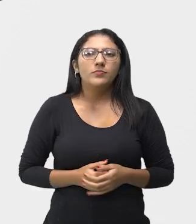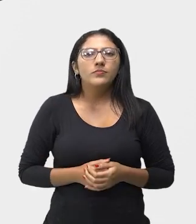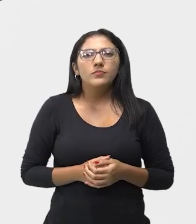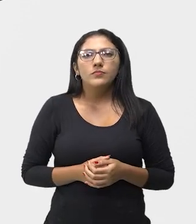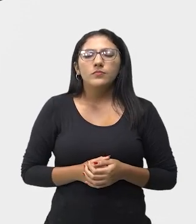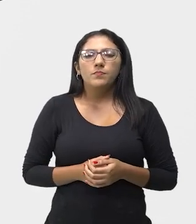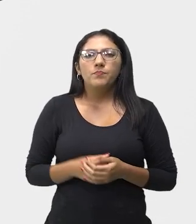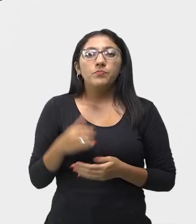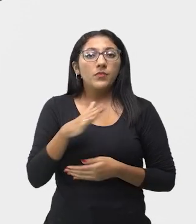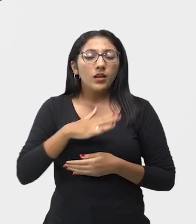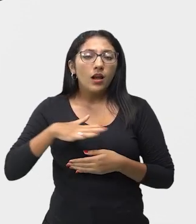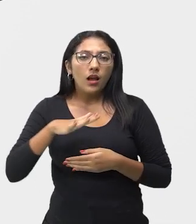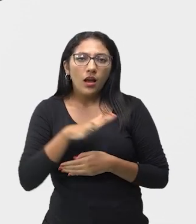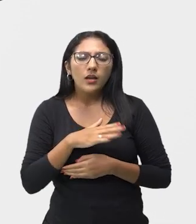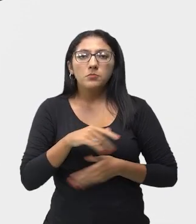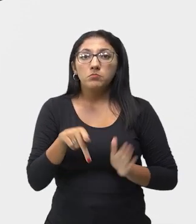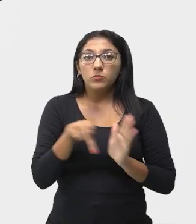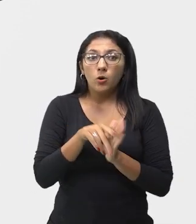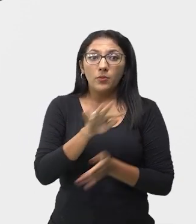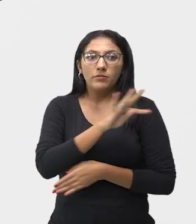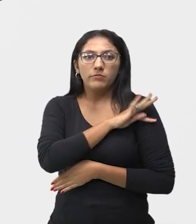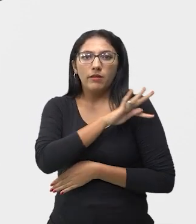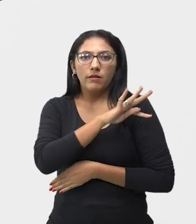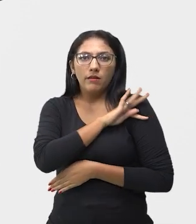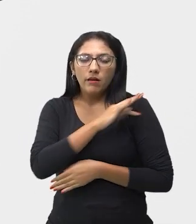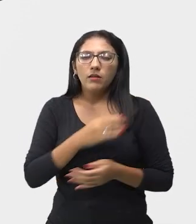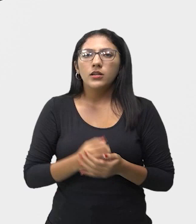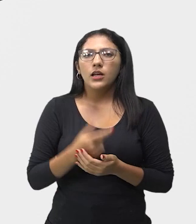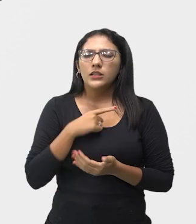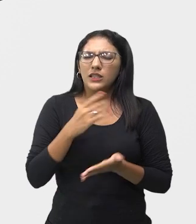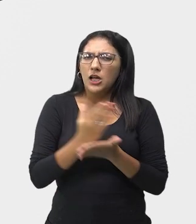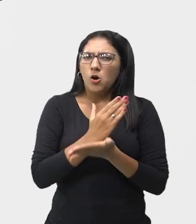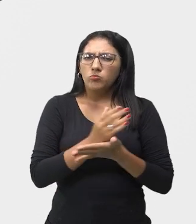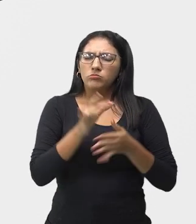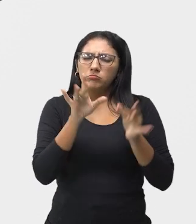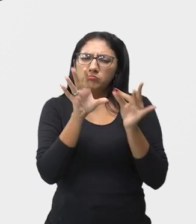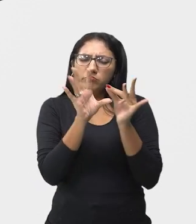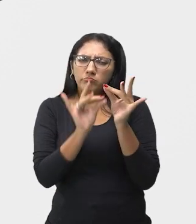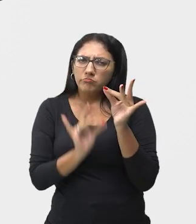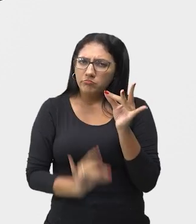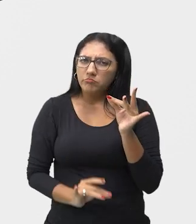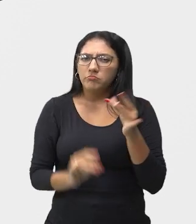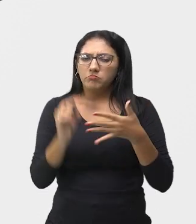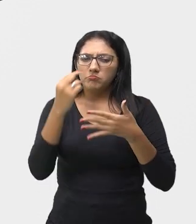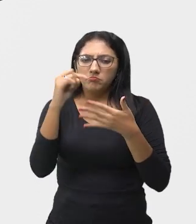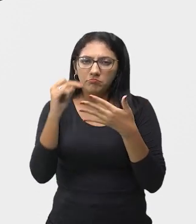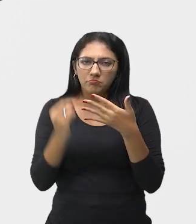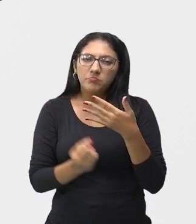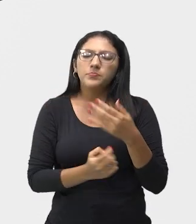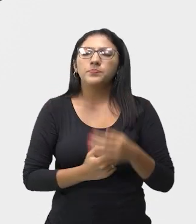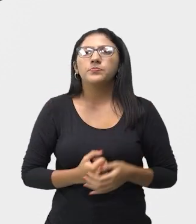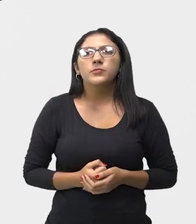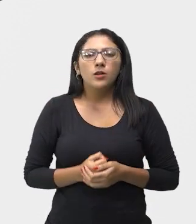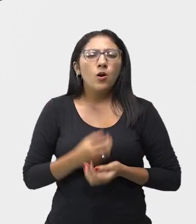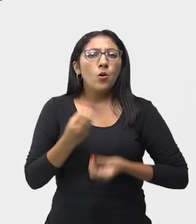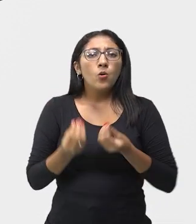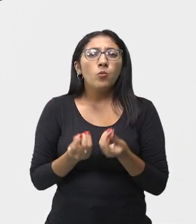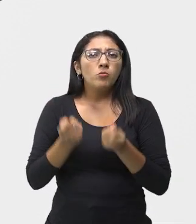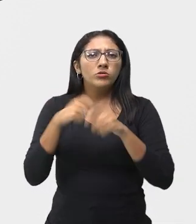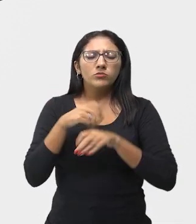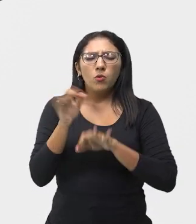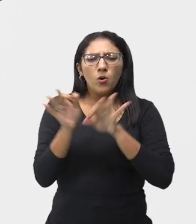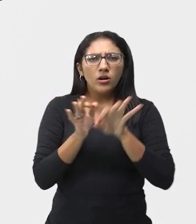No campo da técnica, o teatro possui especificidade para cada um desses elementos. Para a montagem de um